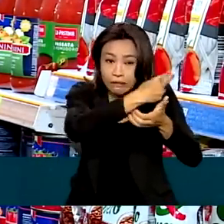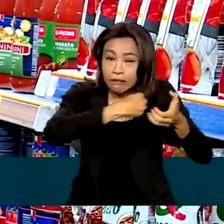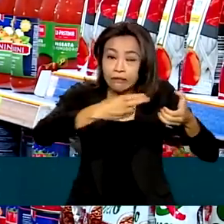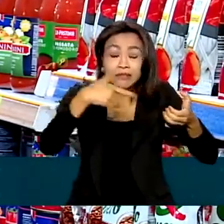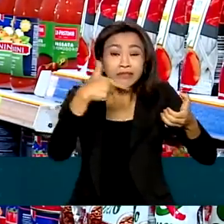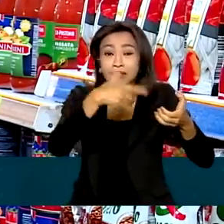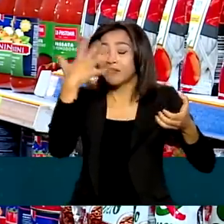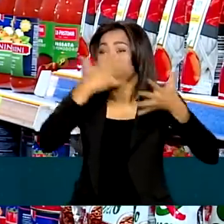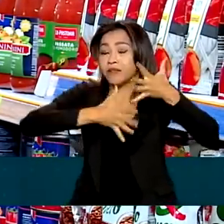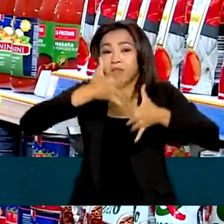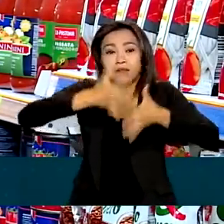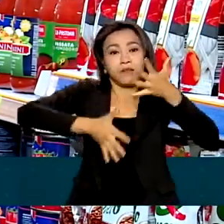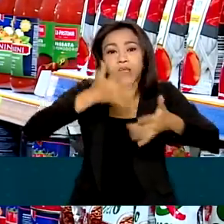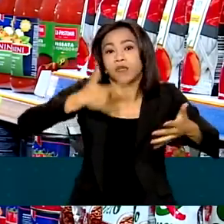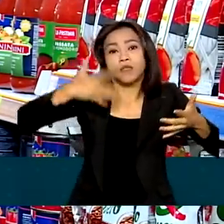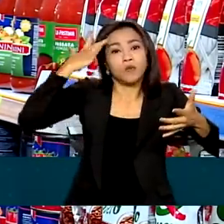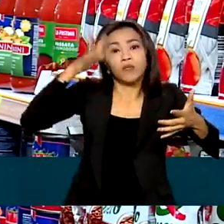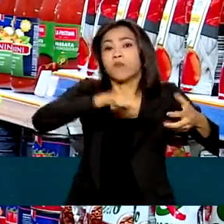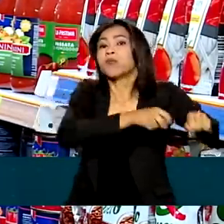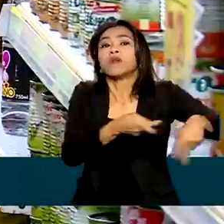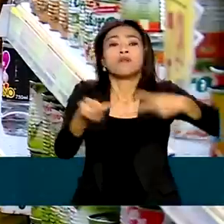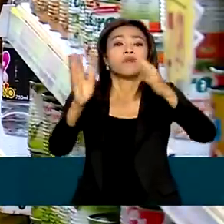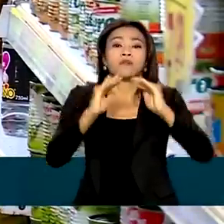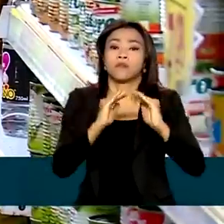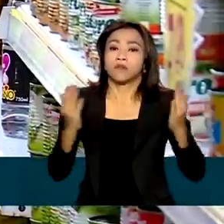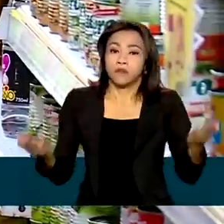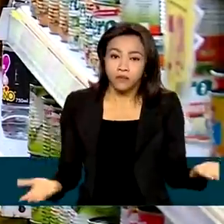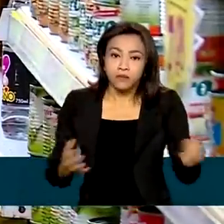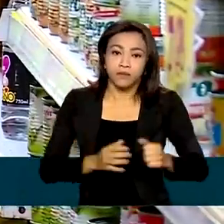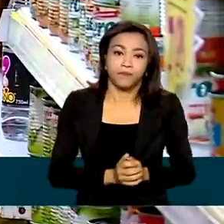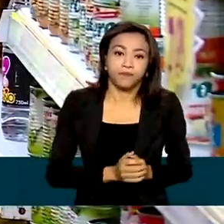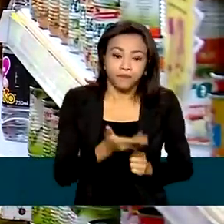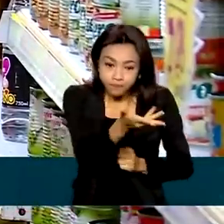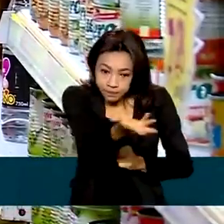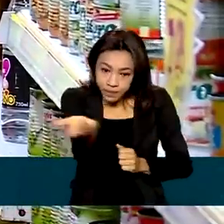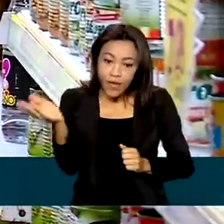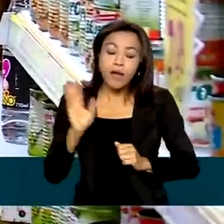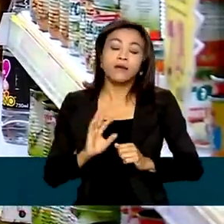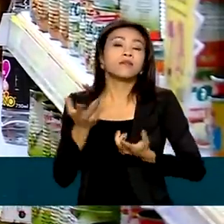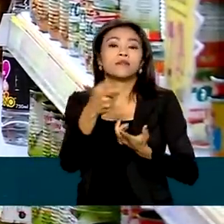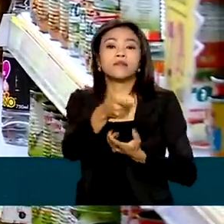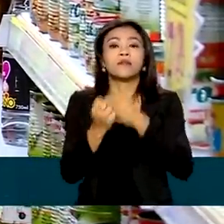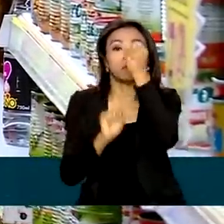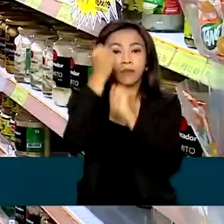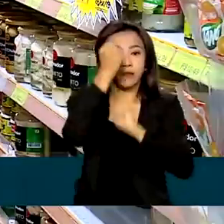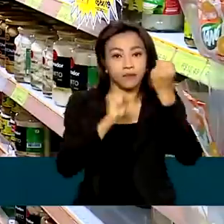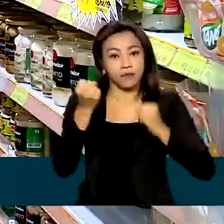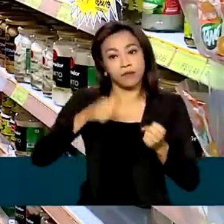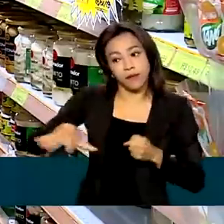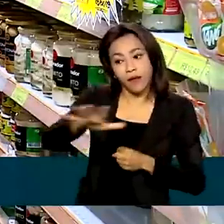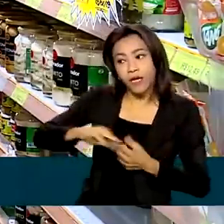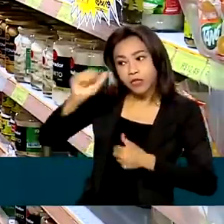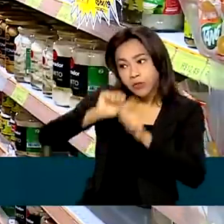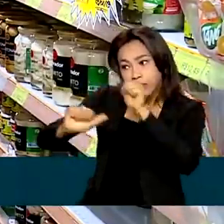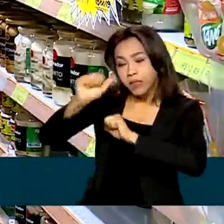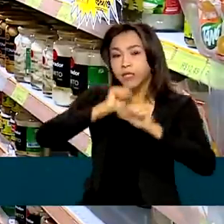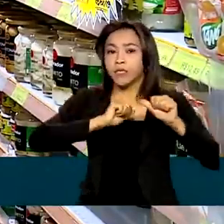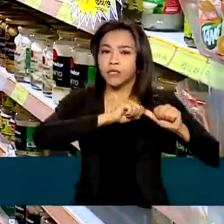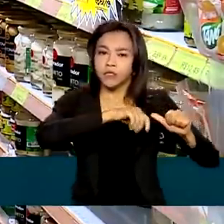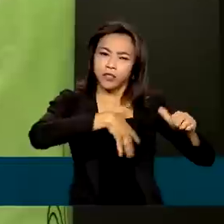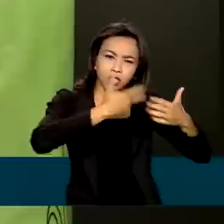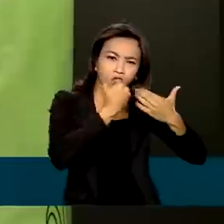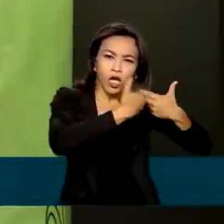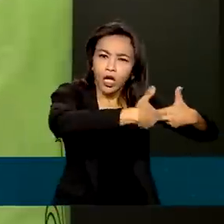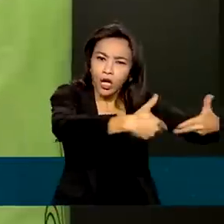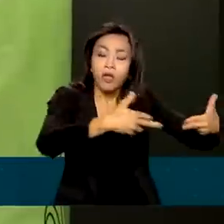não saiba o que está levando para casa. Mas, agora, as empresas do ramo de alimentos e bebidas vão ter que se adequar e